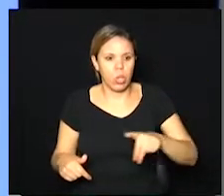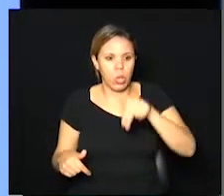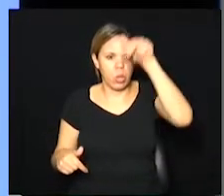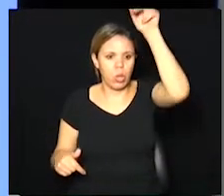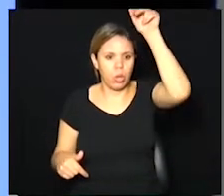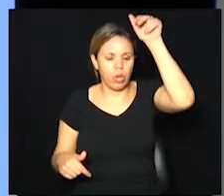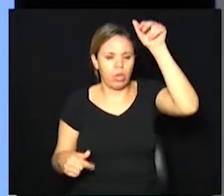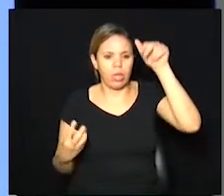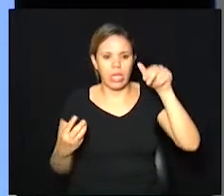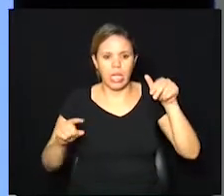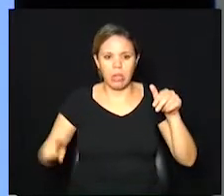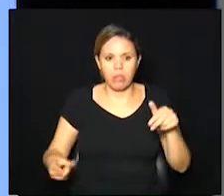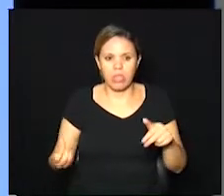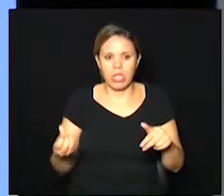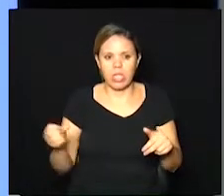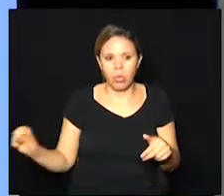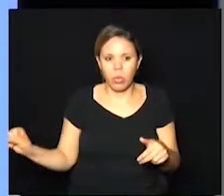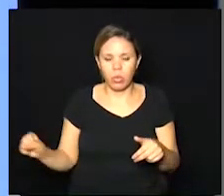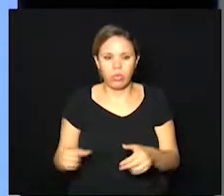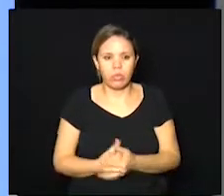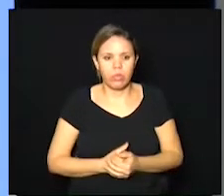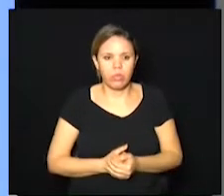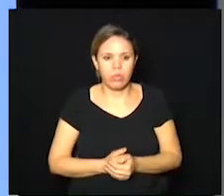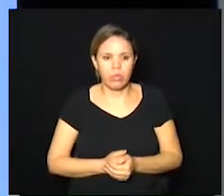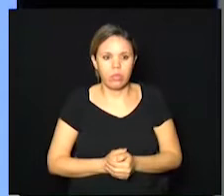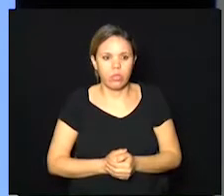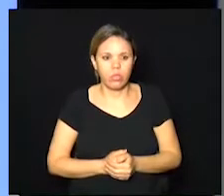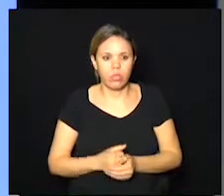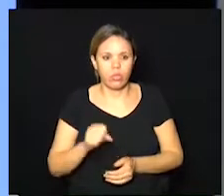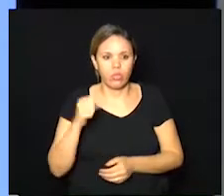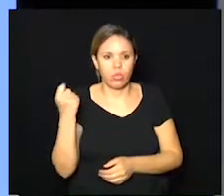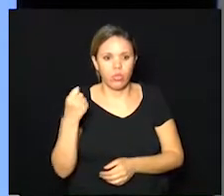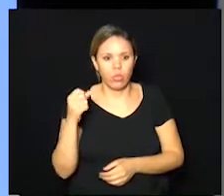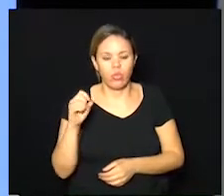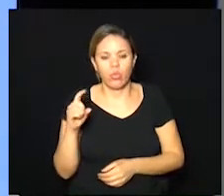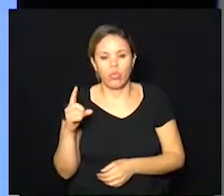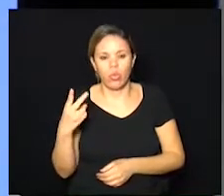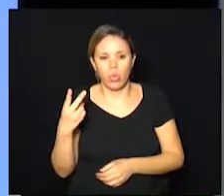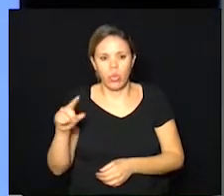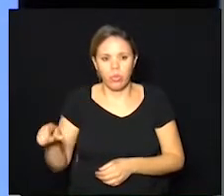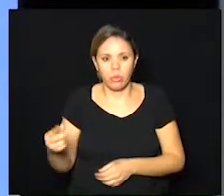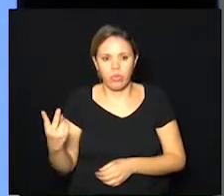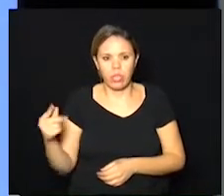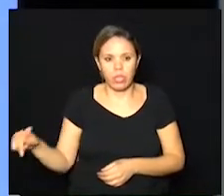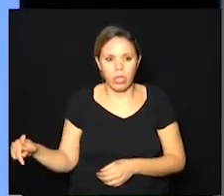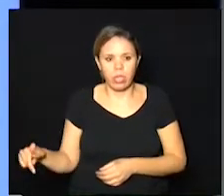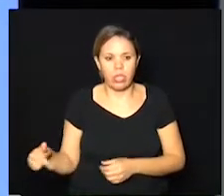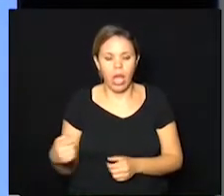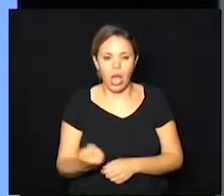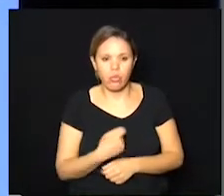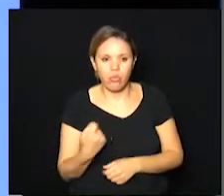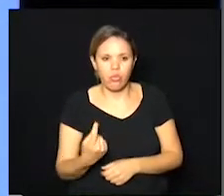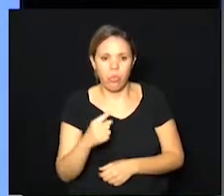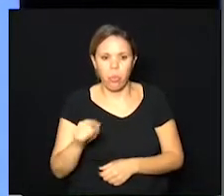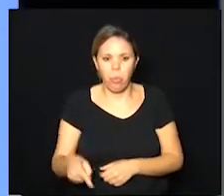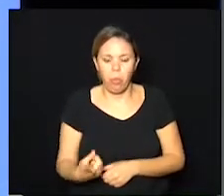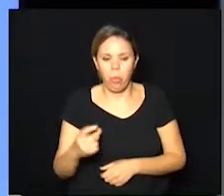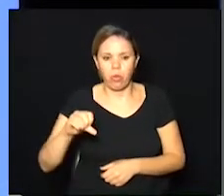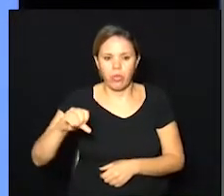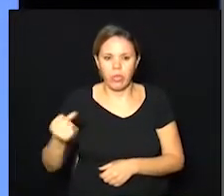da cidade 3.68 sudoeste 2.27 e a sul 1.98